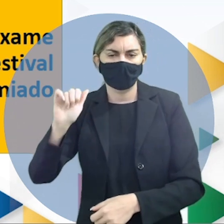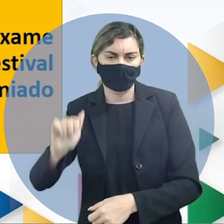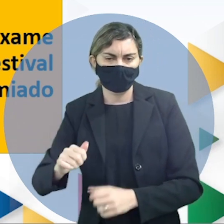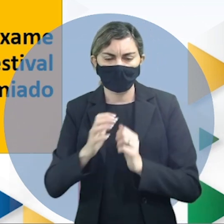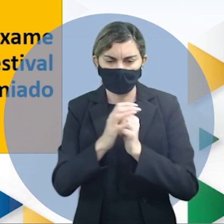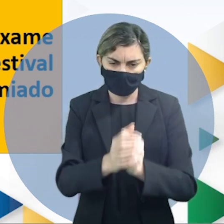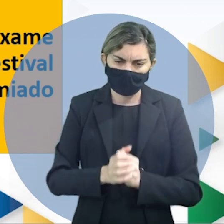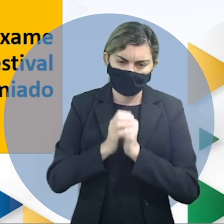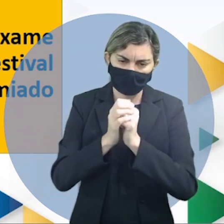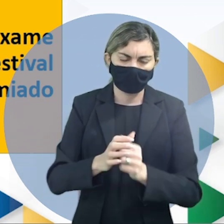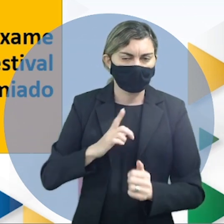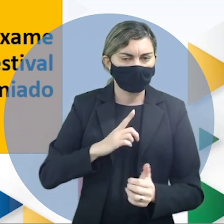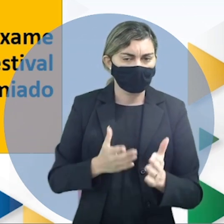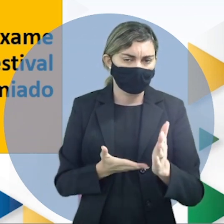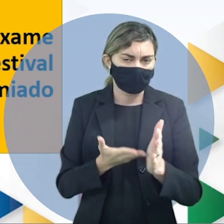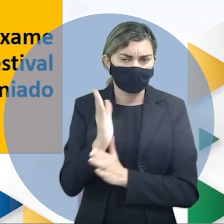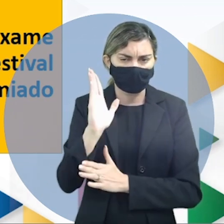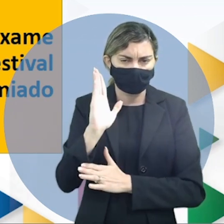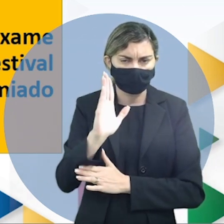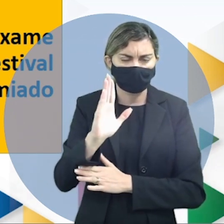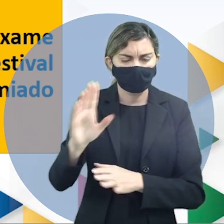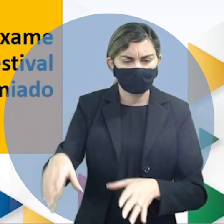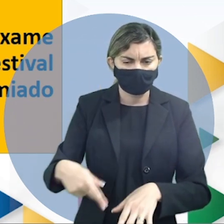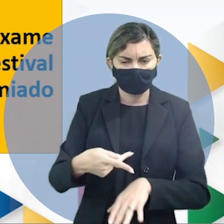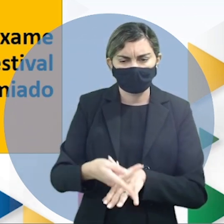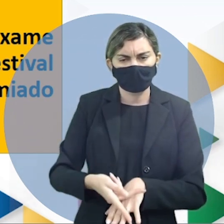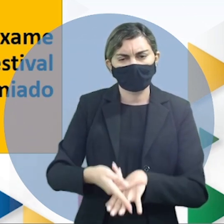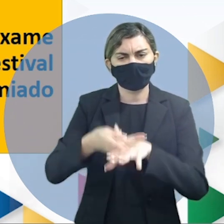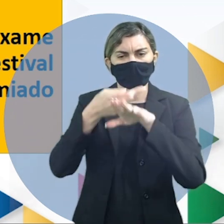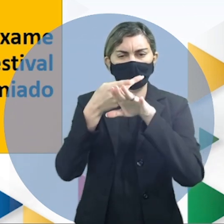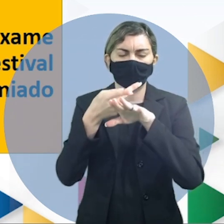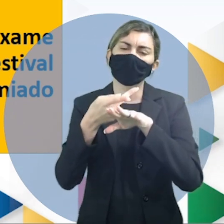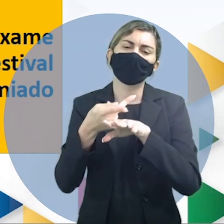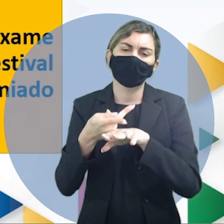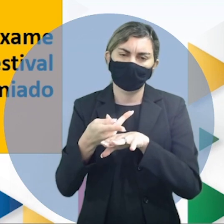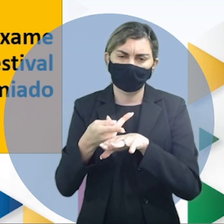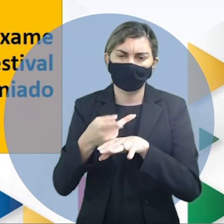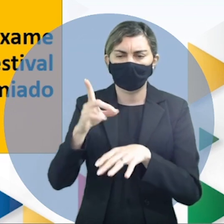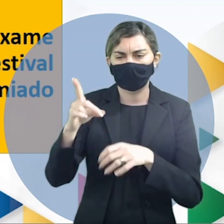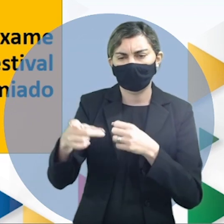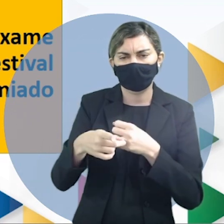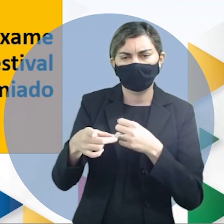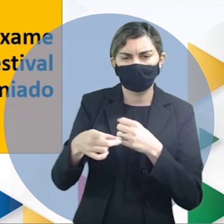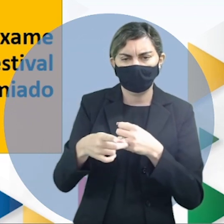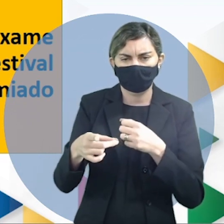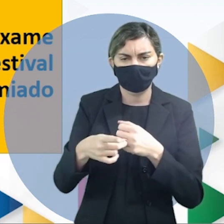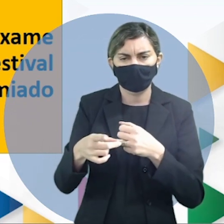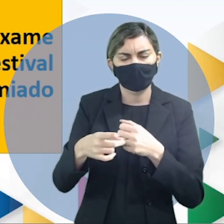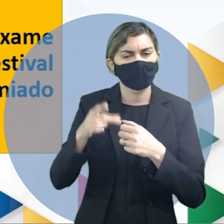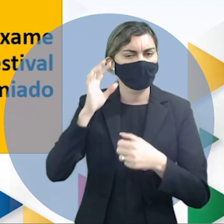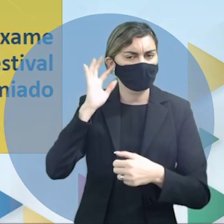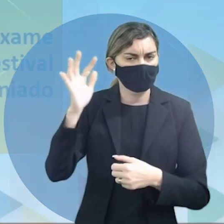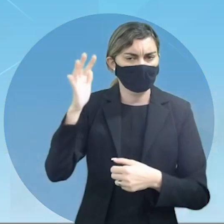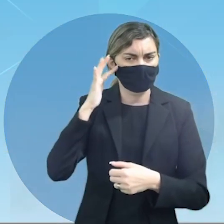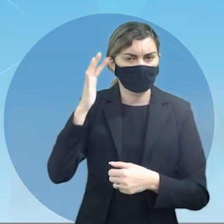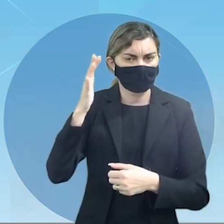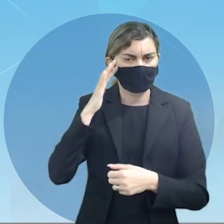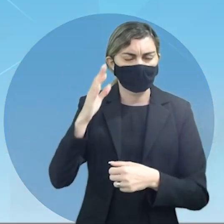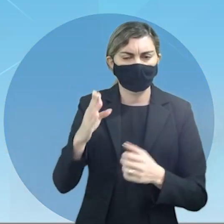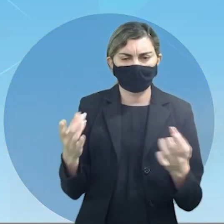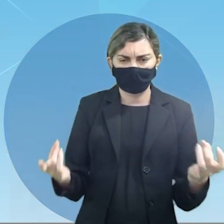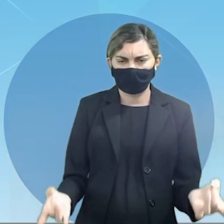oração tendo passado e premiado com o grau de doutorado em filosofia